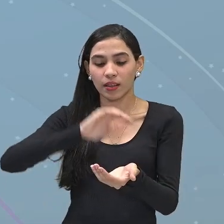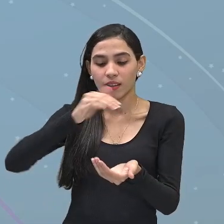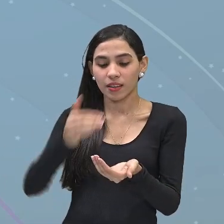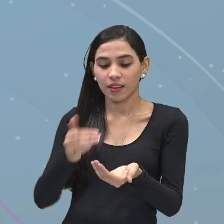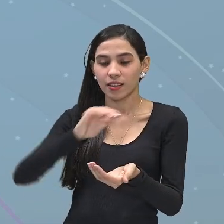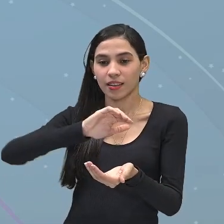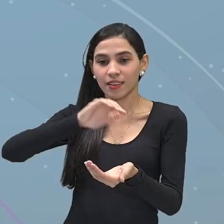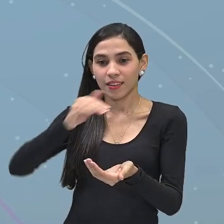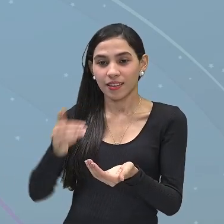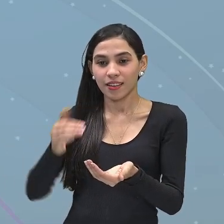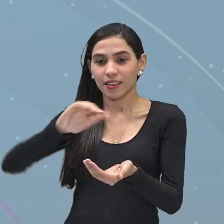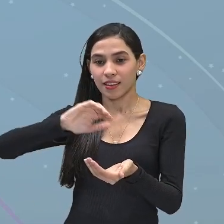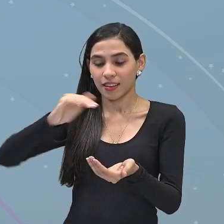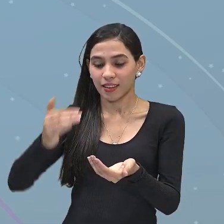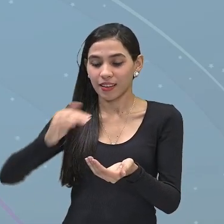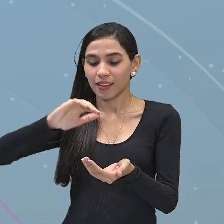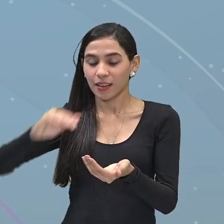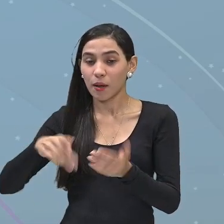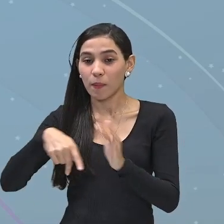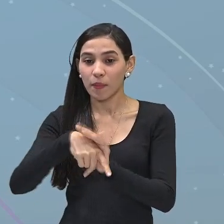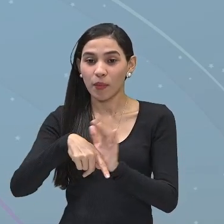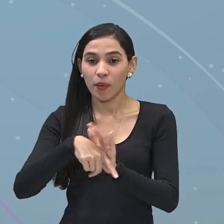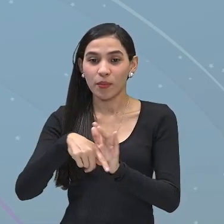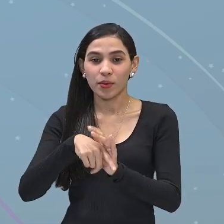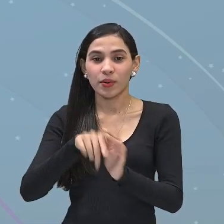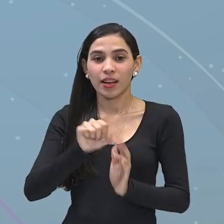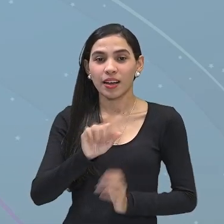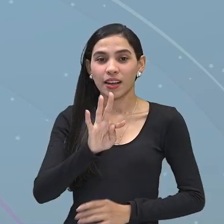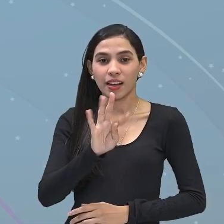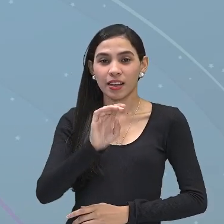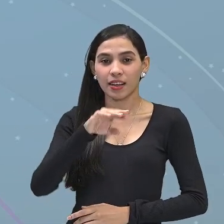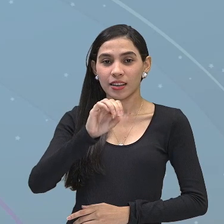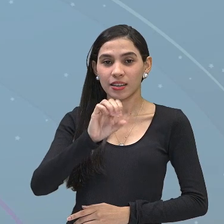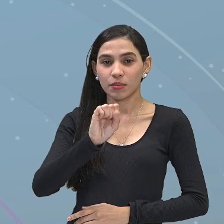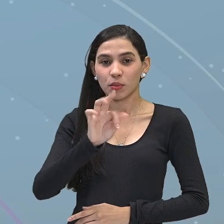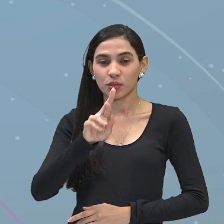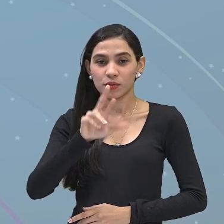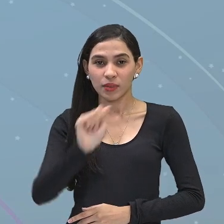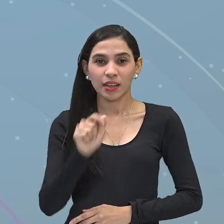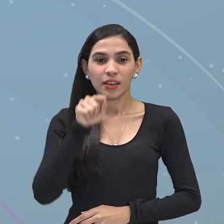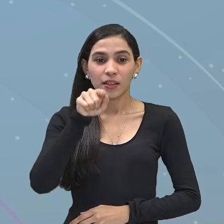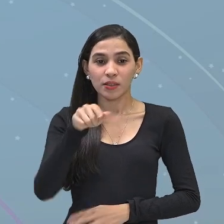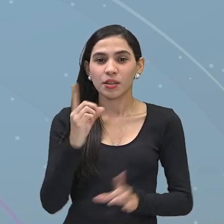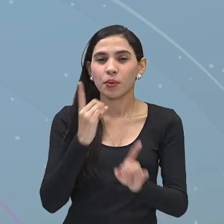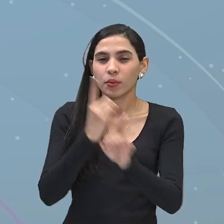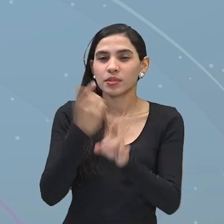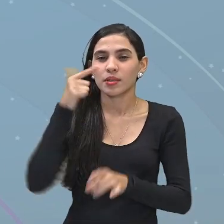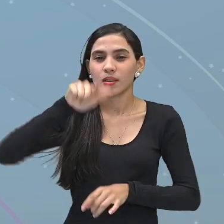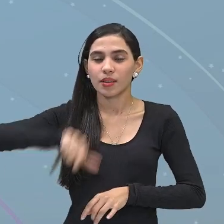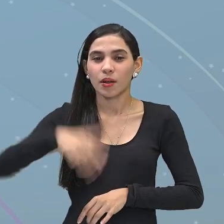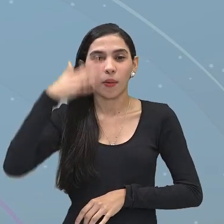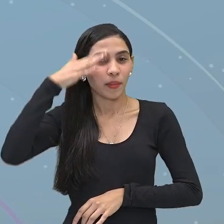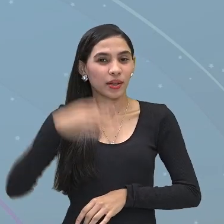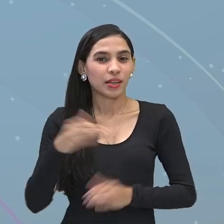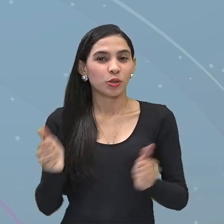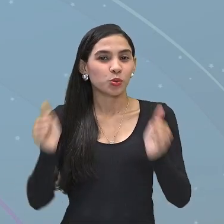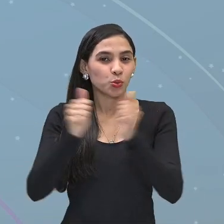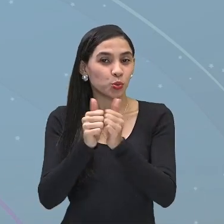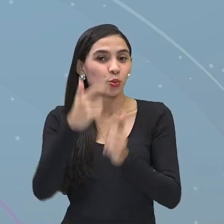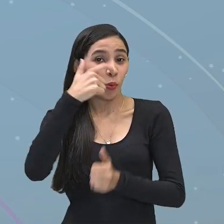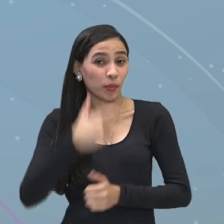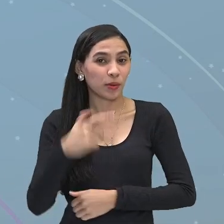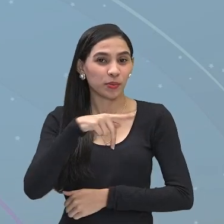da atmosfera. E vocês aí vão compreender junto comigo